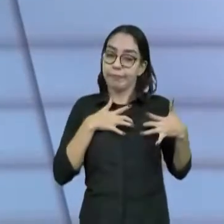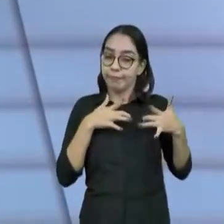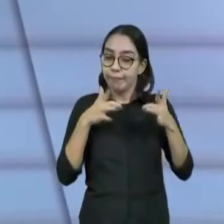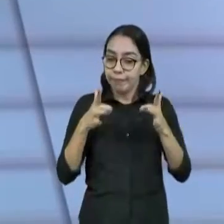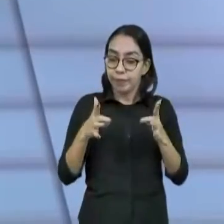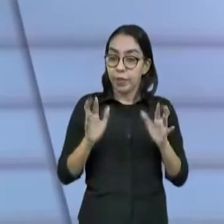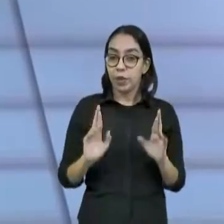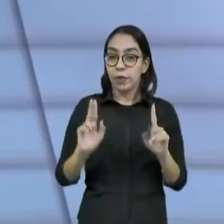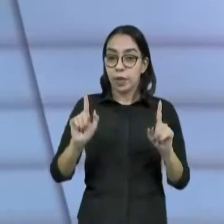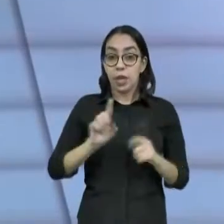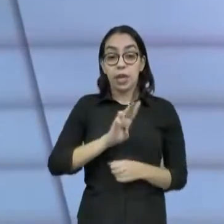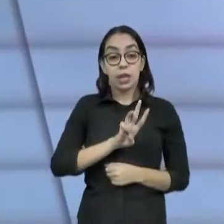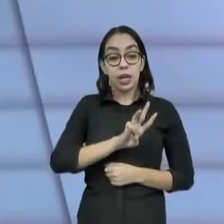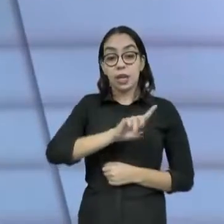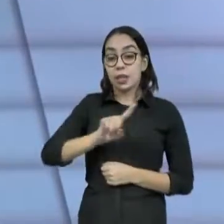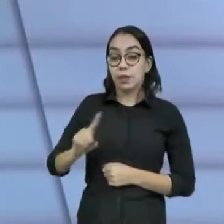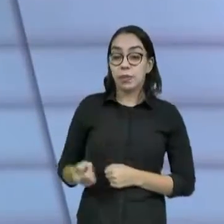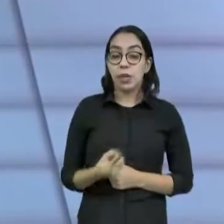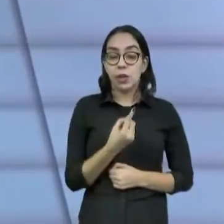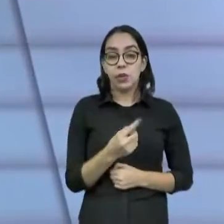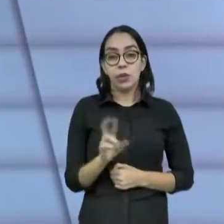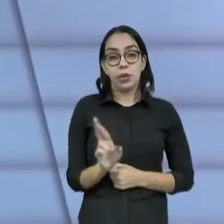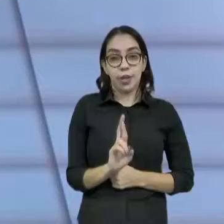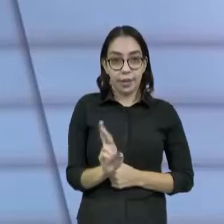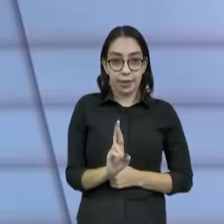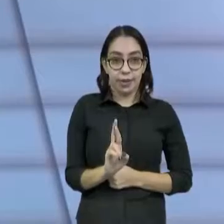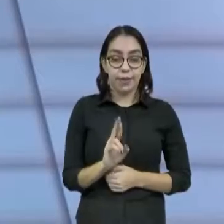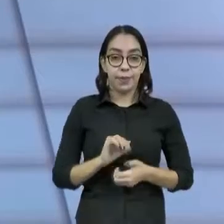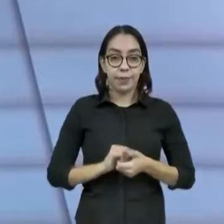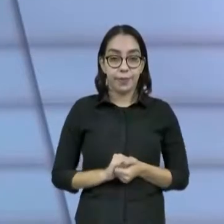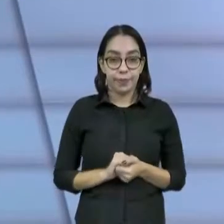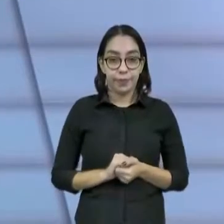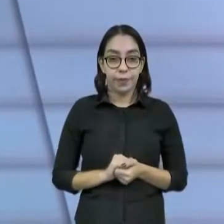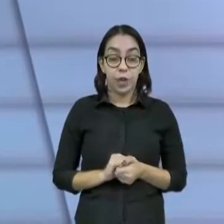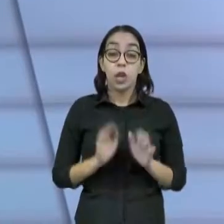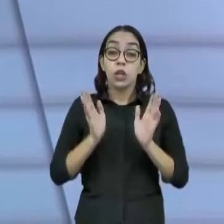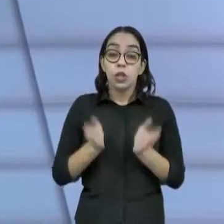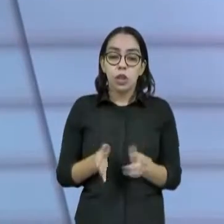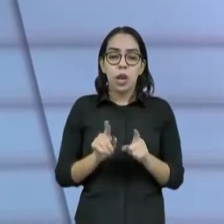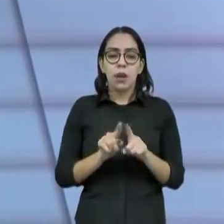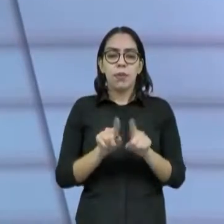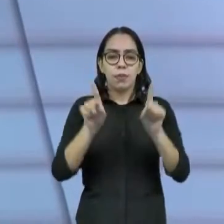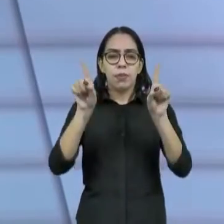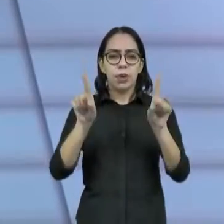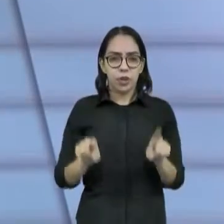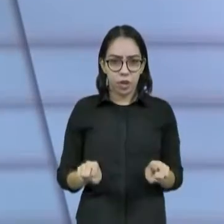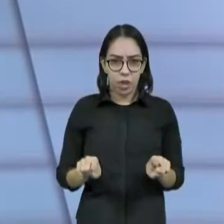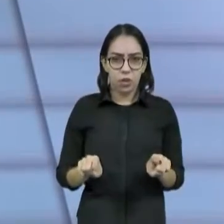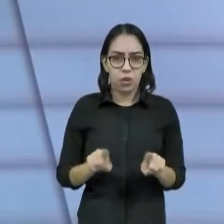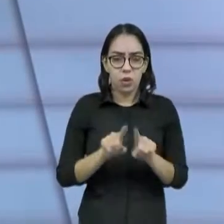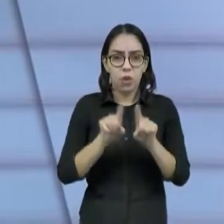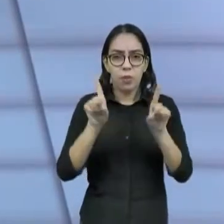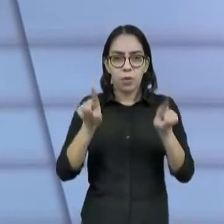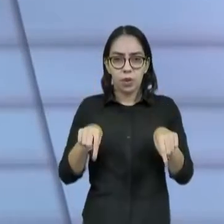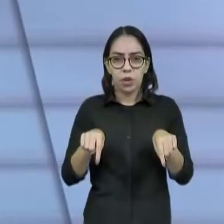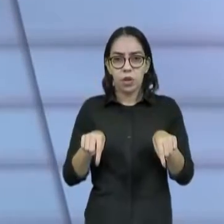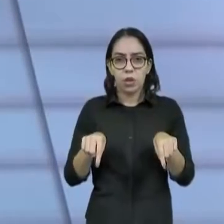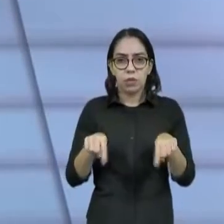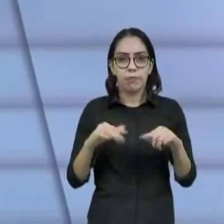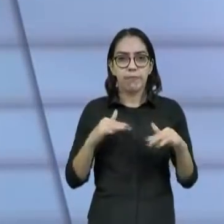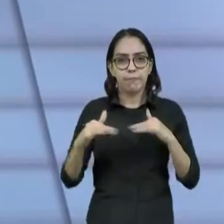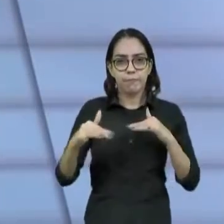é... São os 3 milhões aqui em Fortaleza. Exatamente. Outra coisa é, quando esse projeto começa a trabalhar e atuar